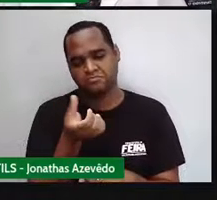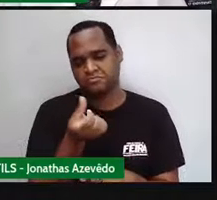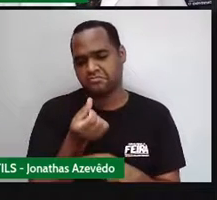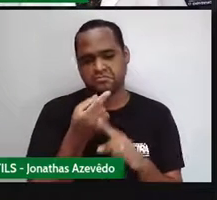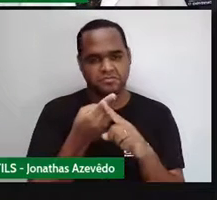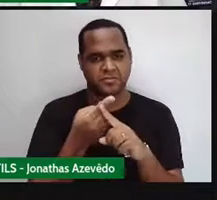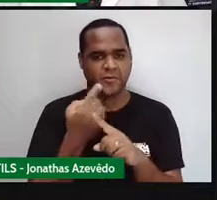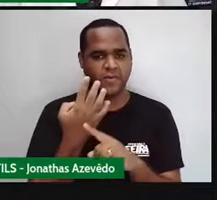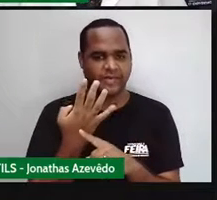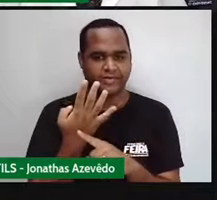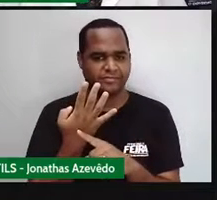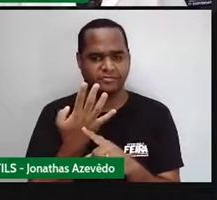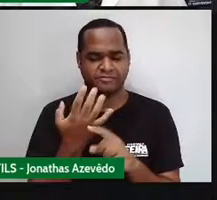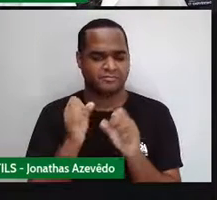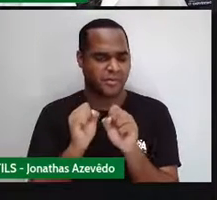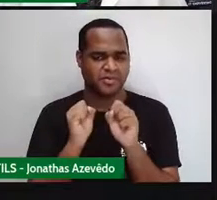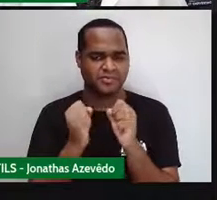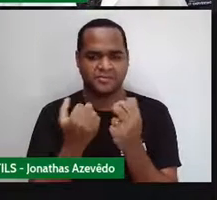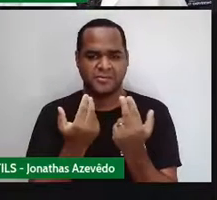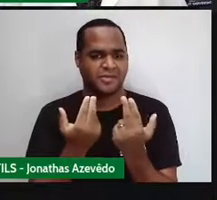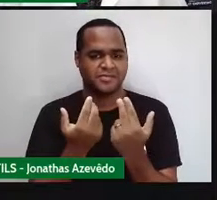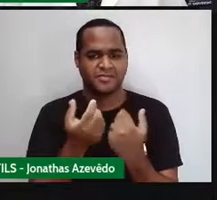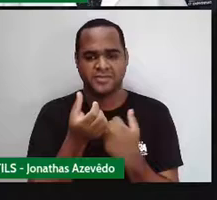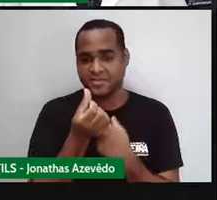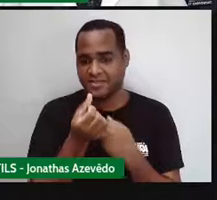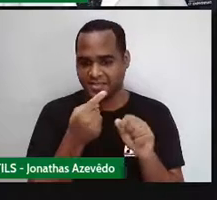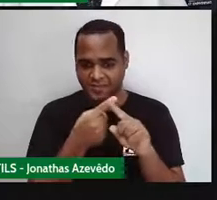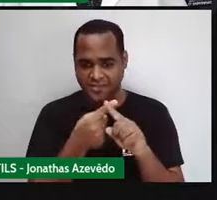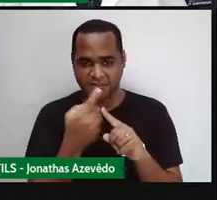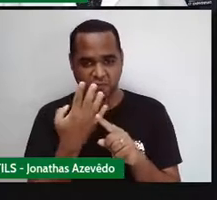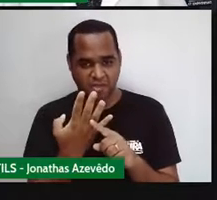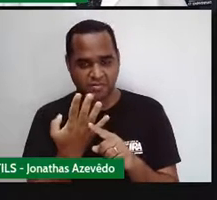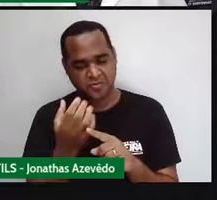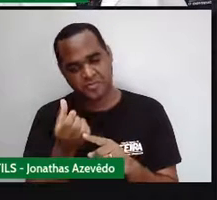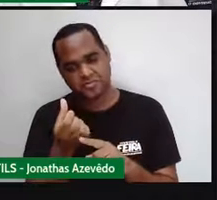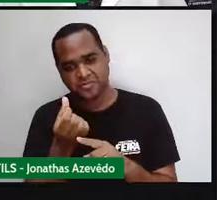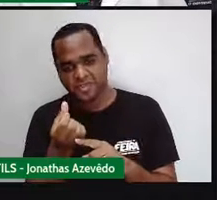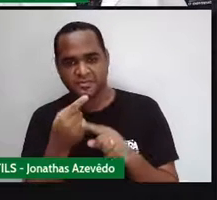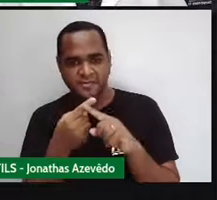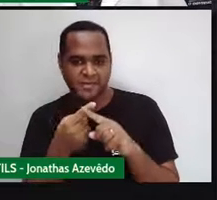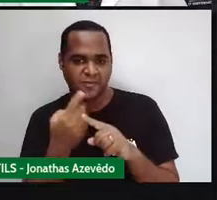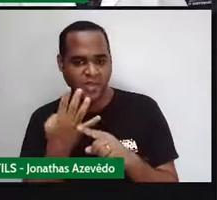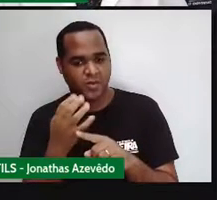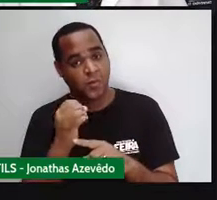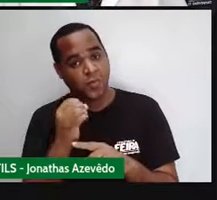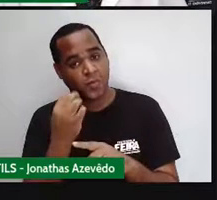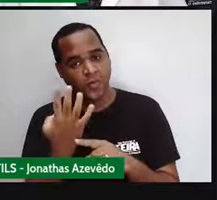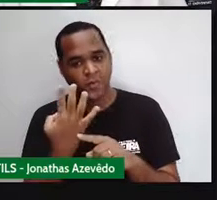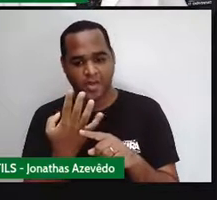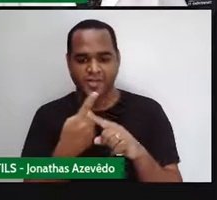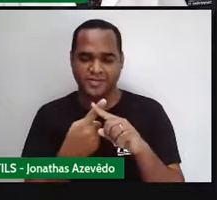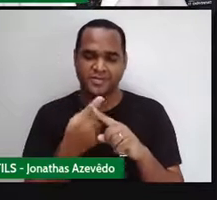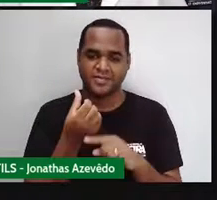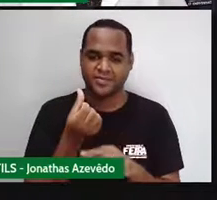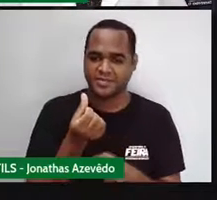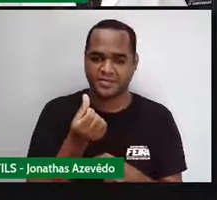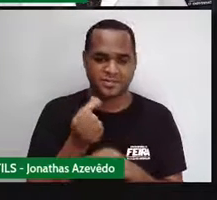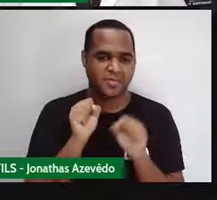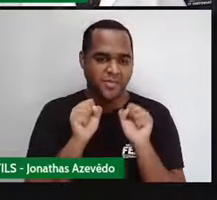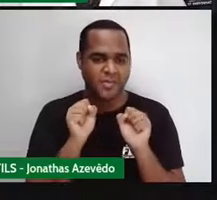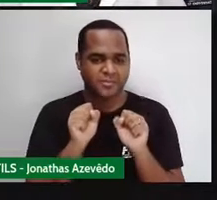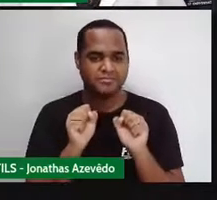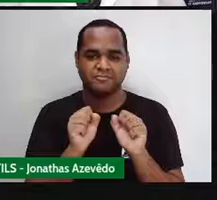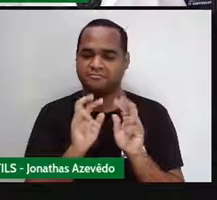4. Como assim, professor? Lá na área do retângulo, 6 vezes 4. 4 vezes 6.